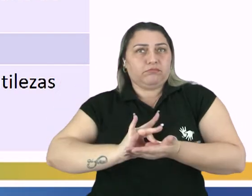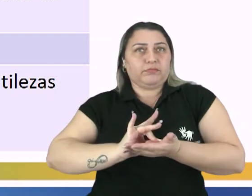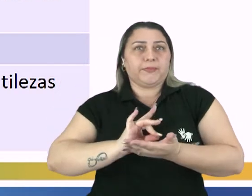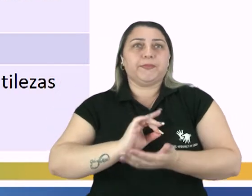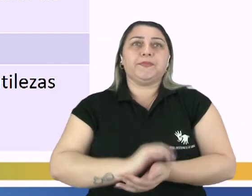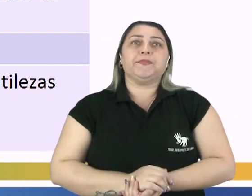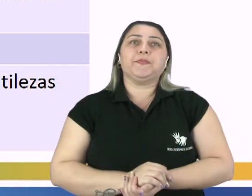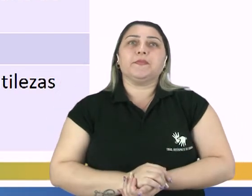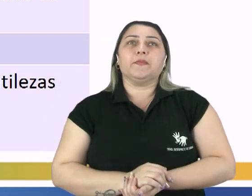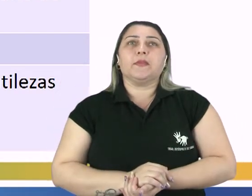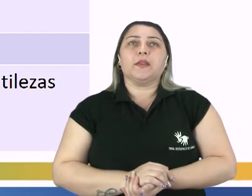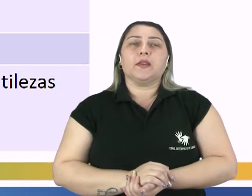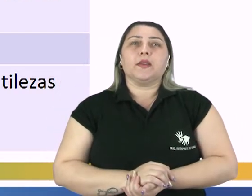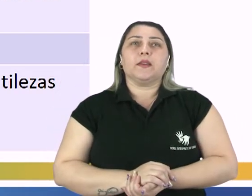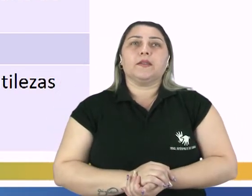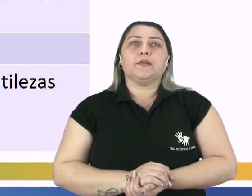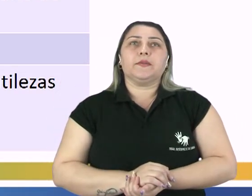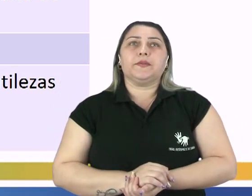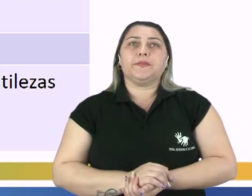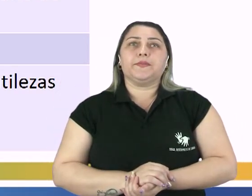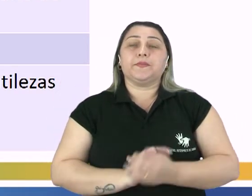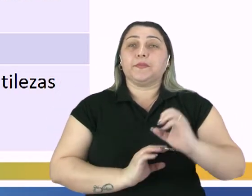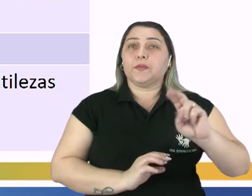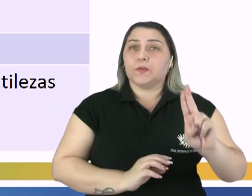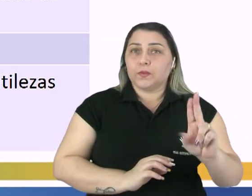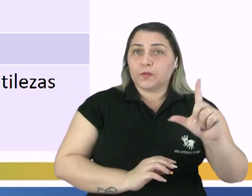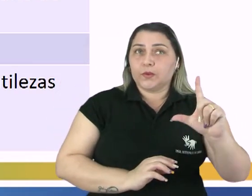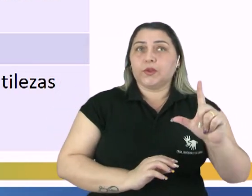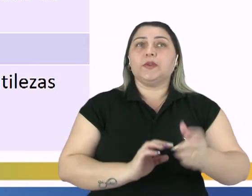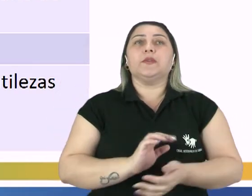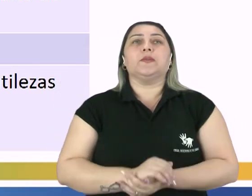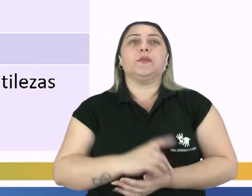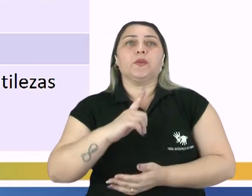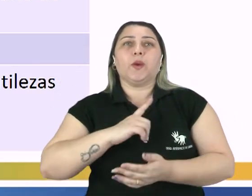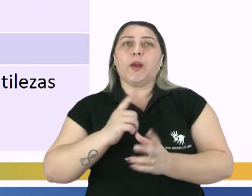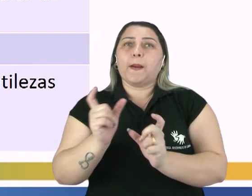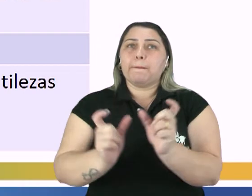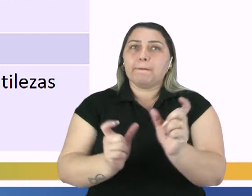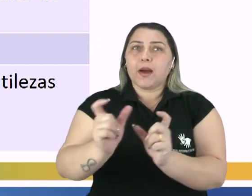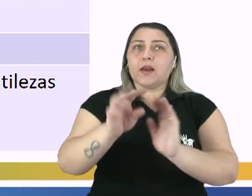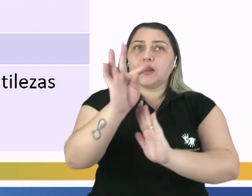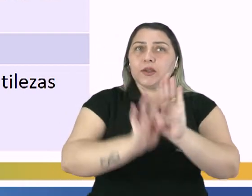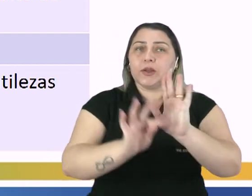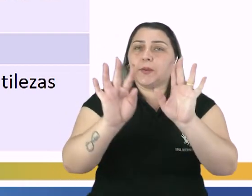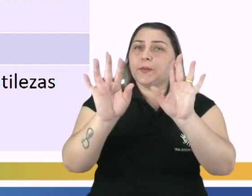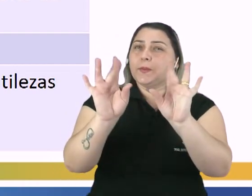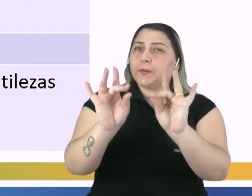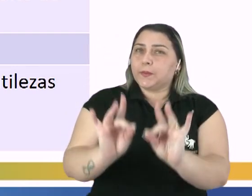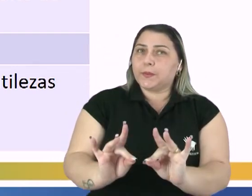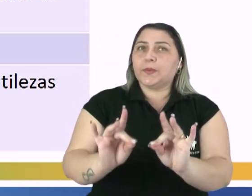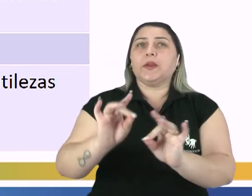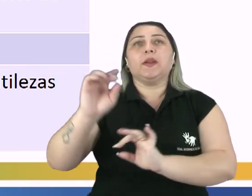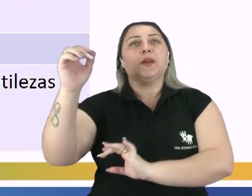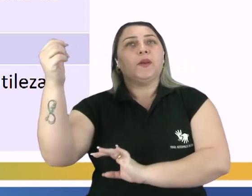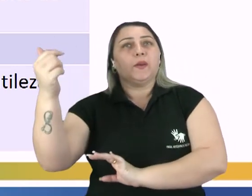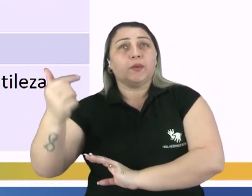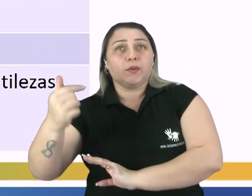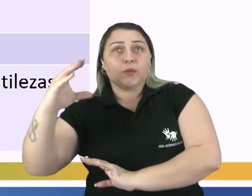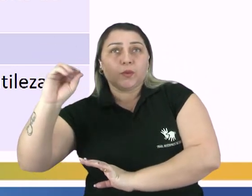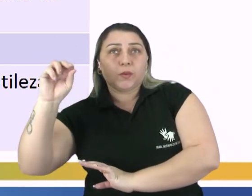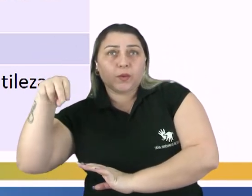apelo ao raciocínio e aos conceitos. No cultismo, o jogo de palavras em textos descritivos.